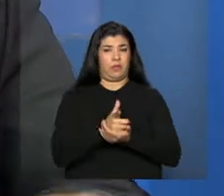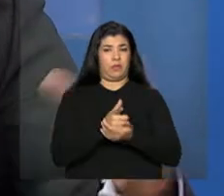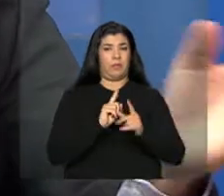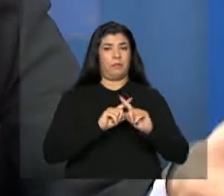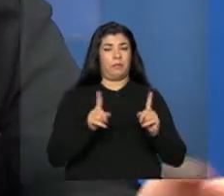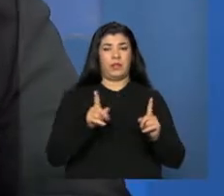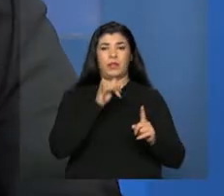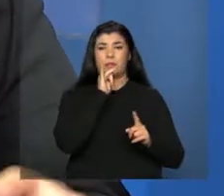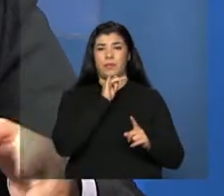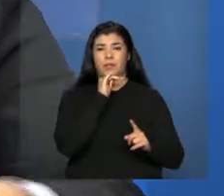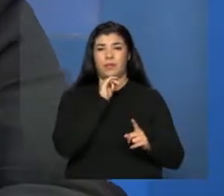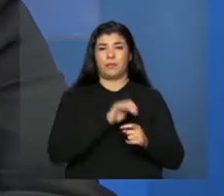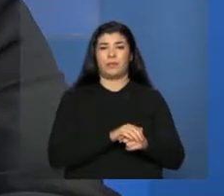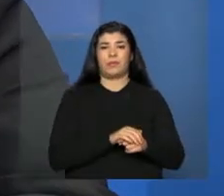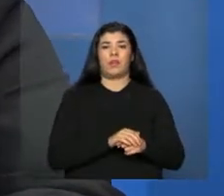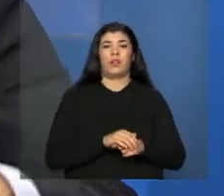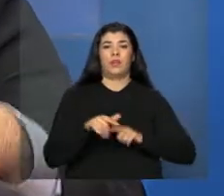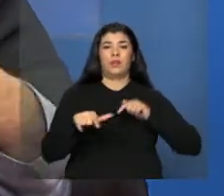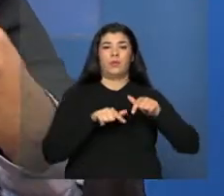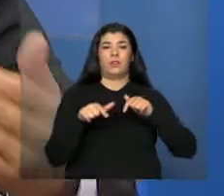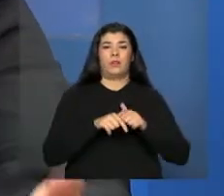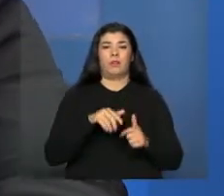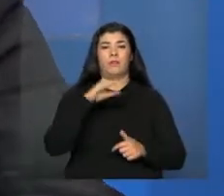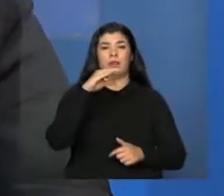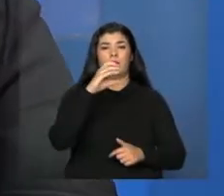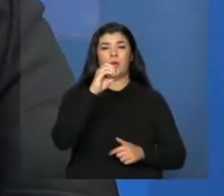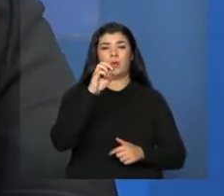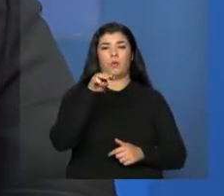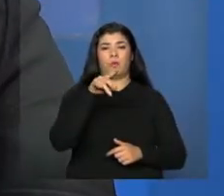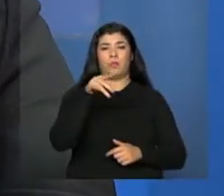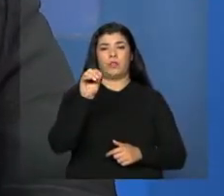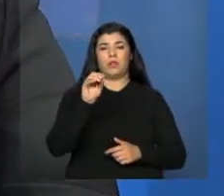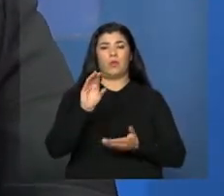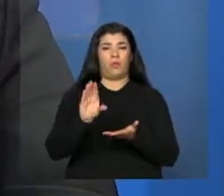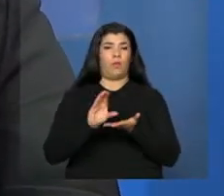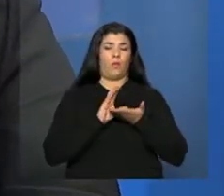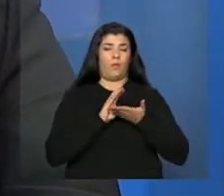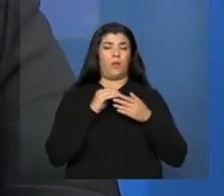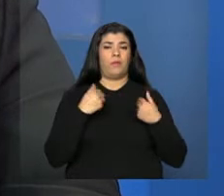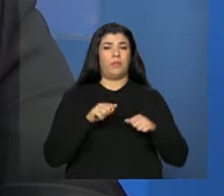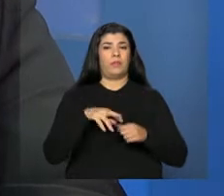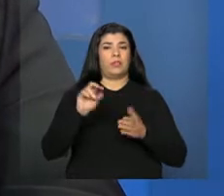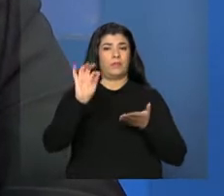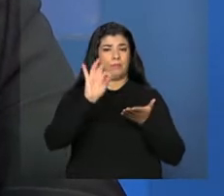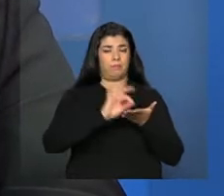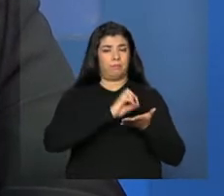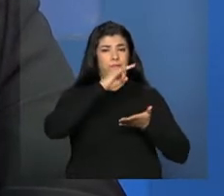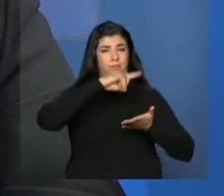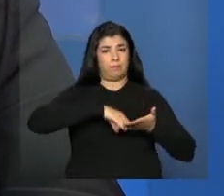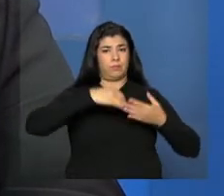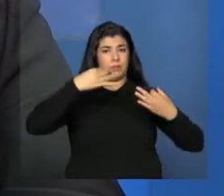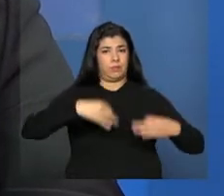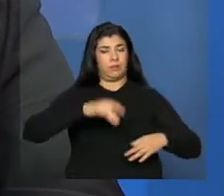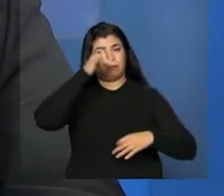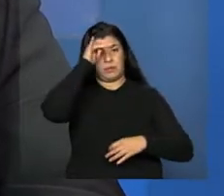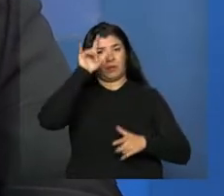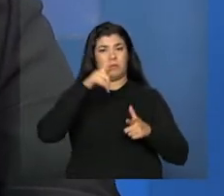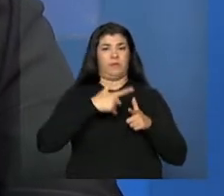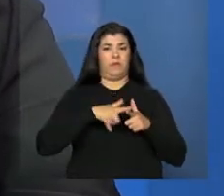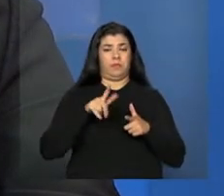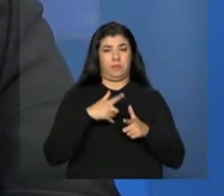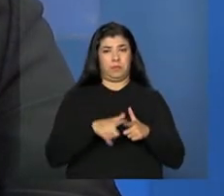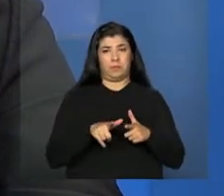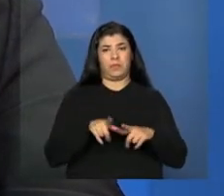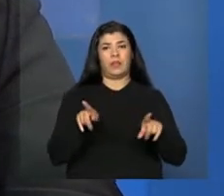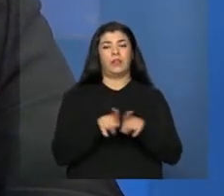um cargo em comissão deve ser instituído por lei, deve estar devidamente regulamentado para não ter qualquer problema. Com